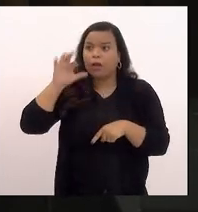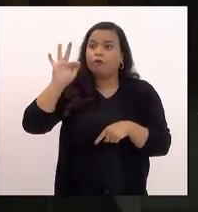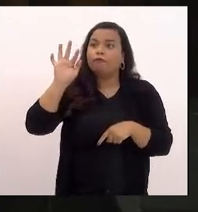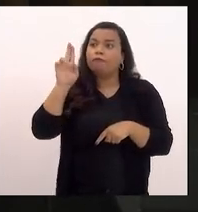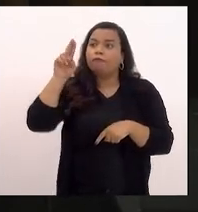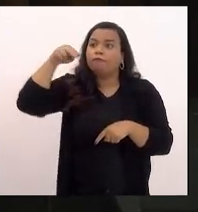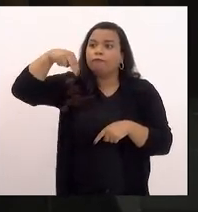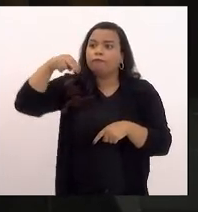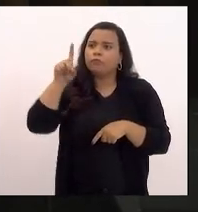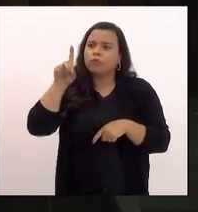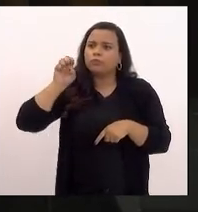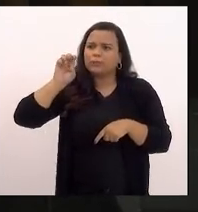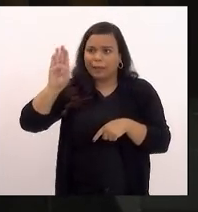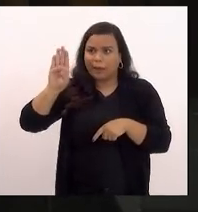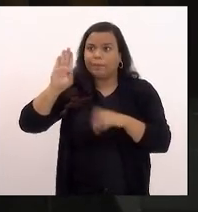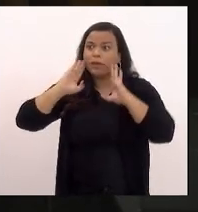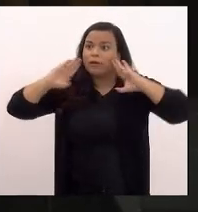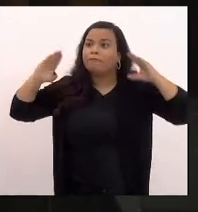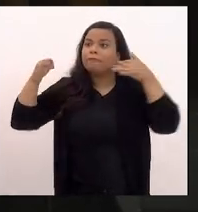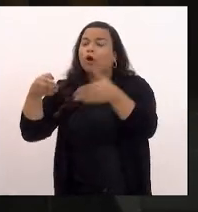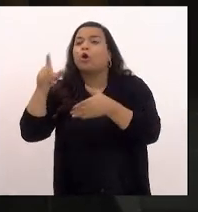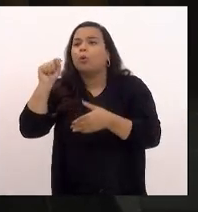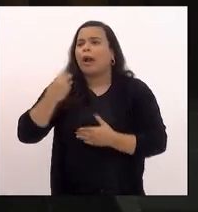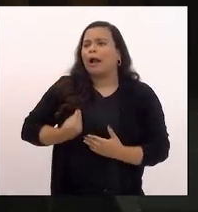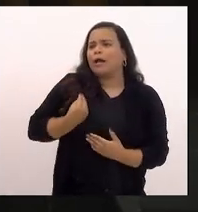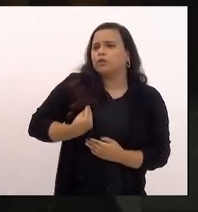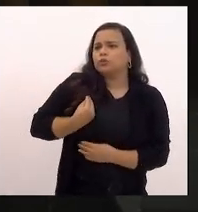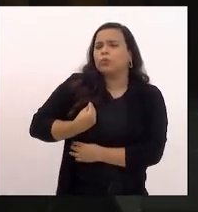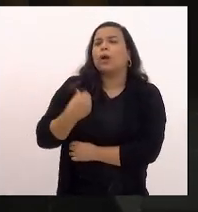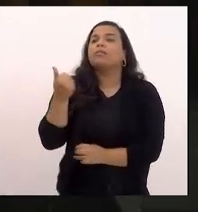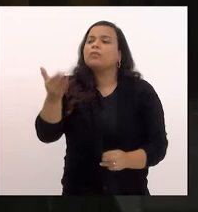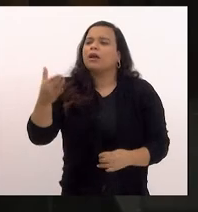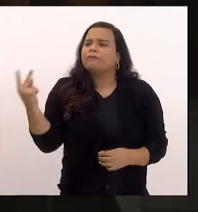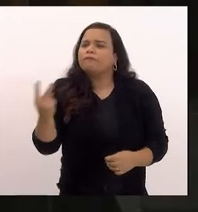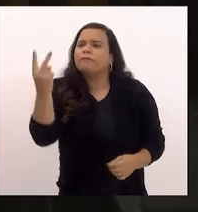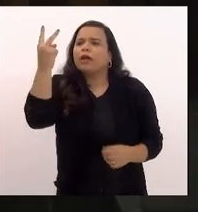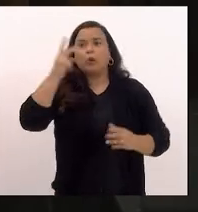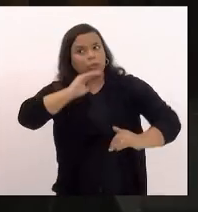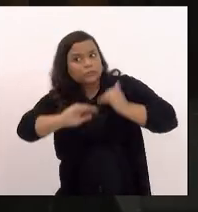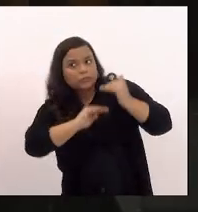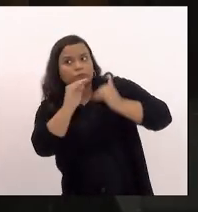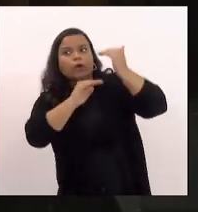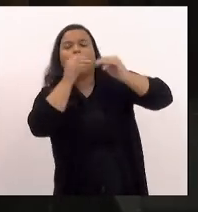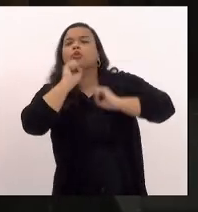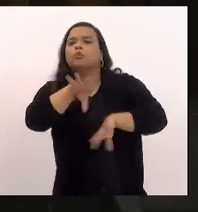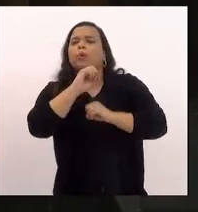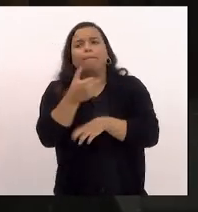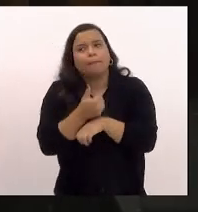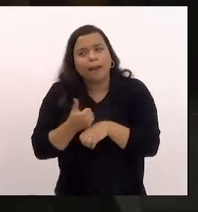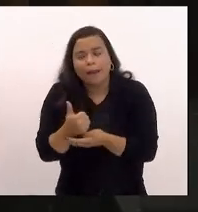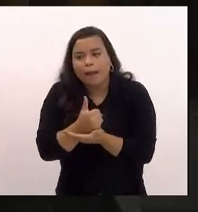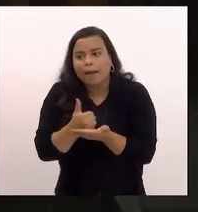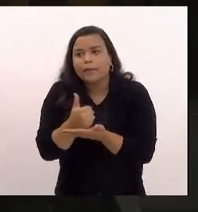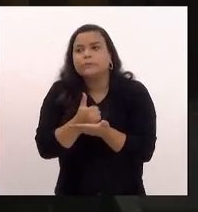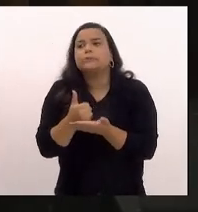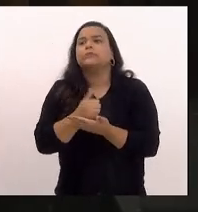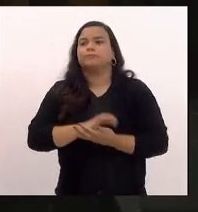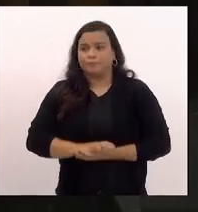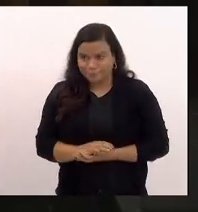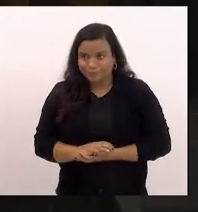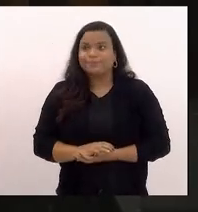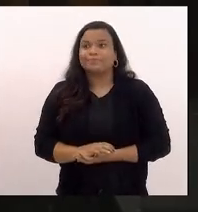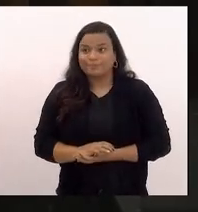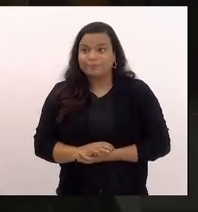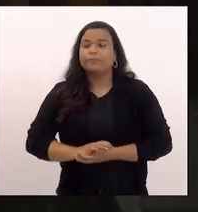especificamente para atuar no sentido da valorização do desenvolvimento da educação básica o